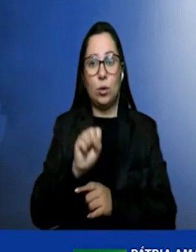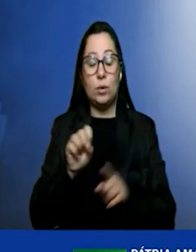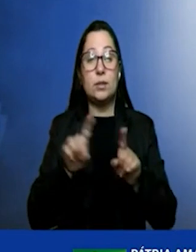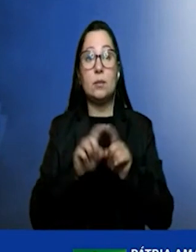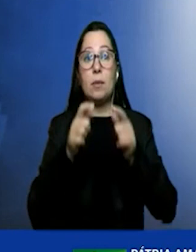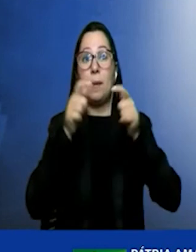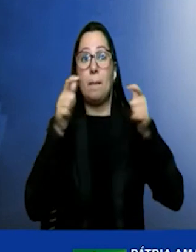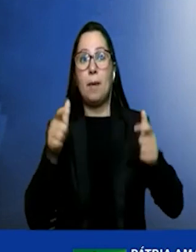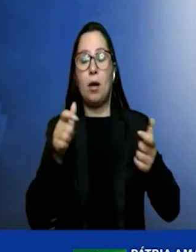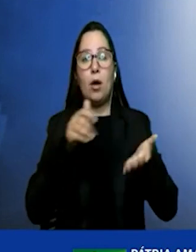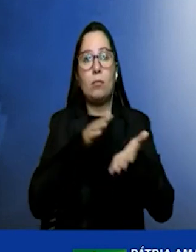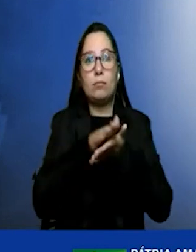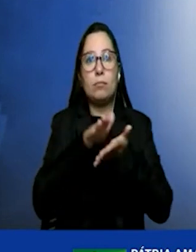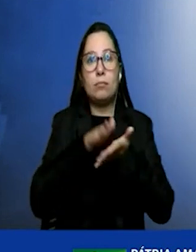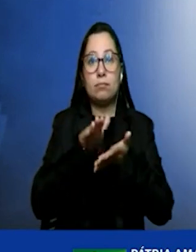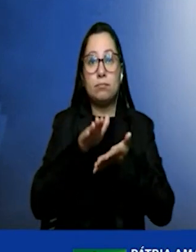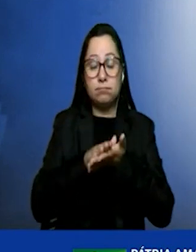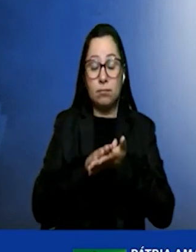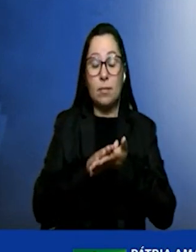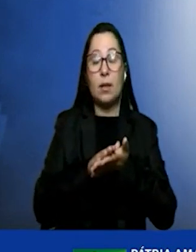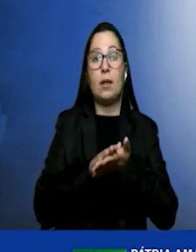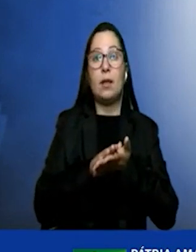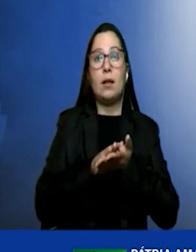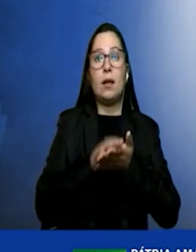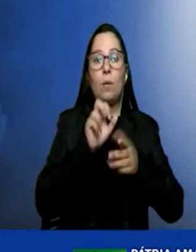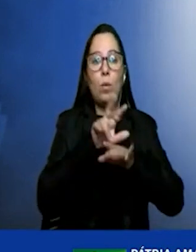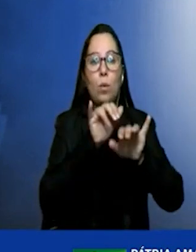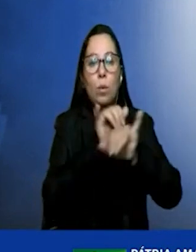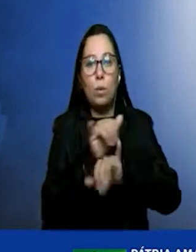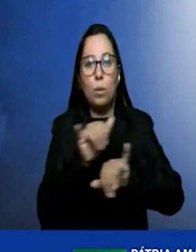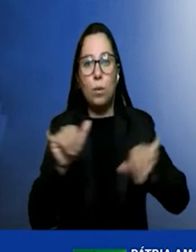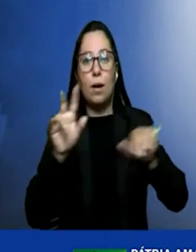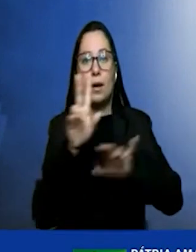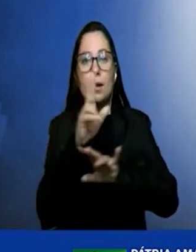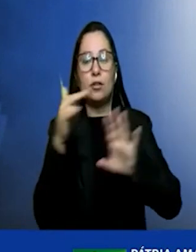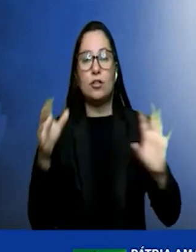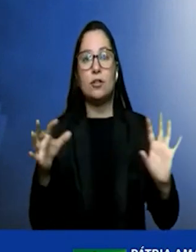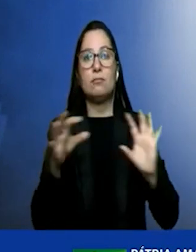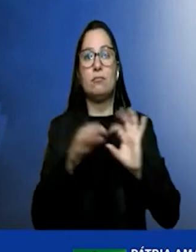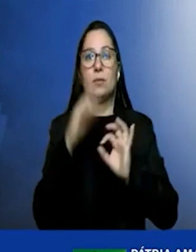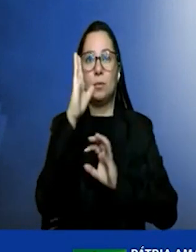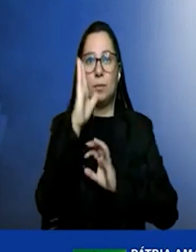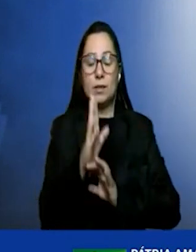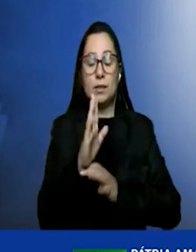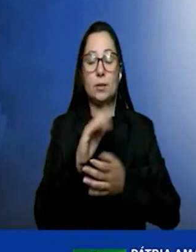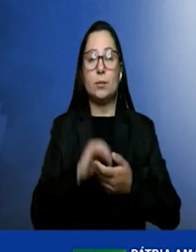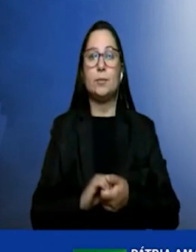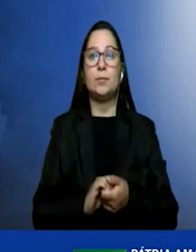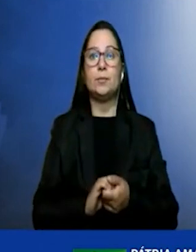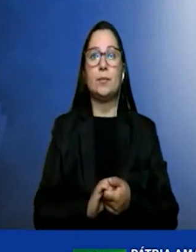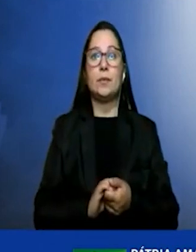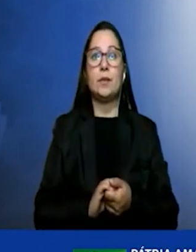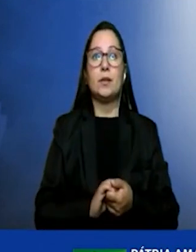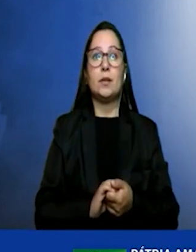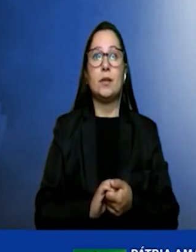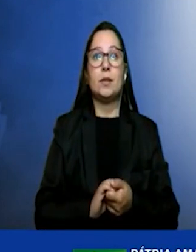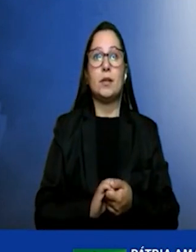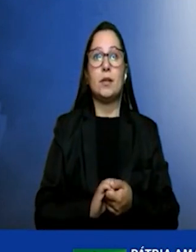Em 2021, ao ingressar no segmento do agronegócio,